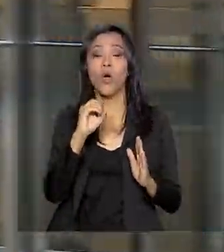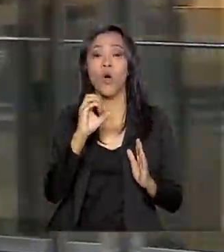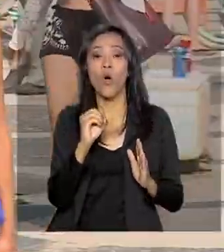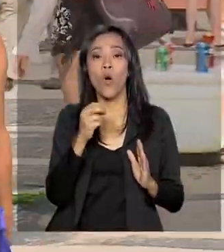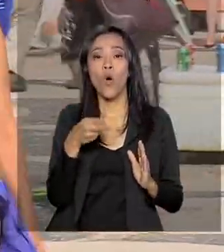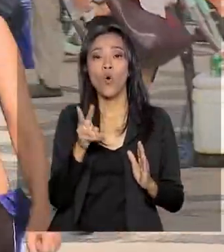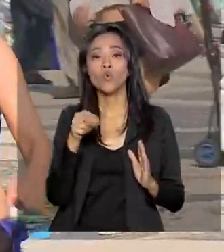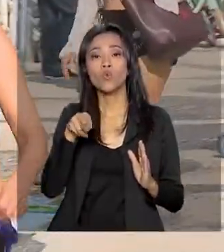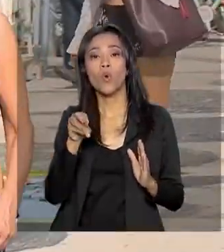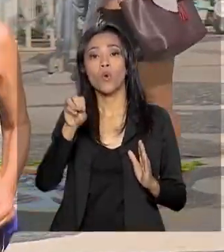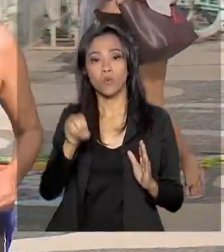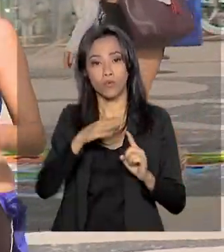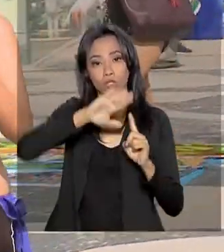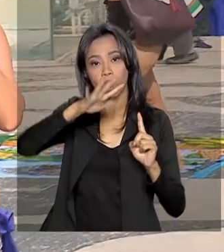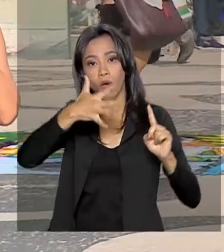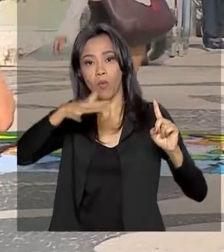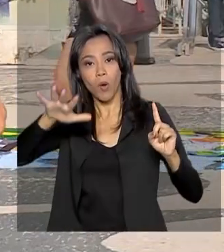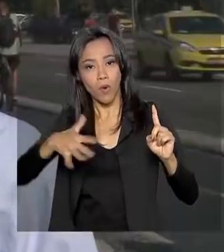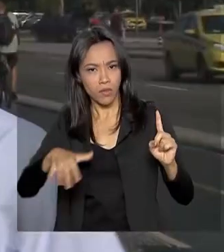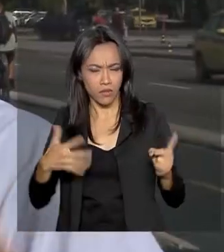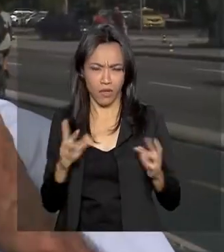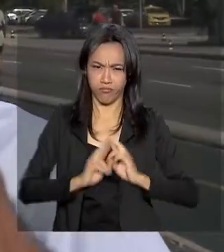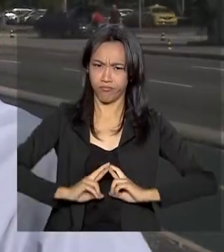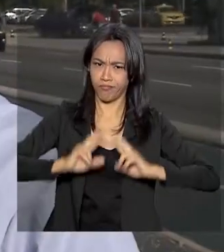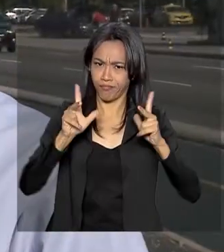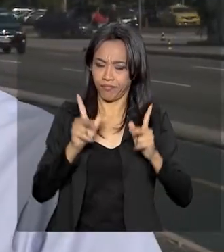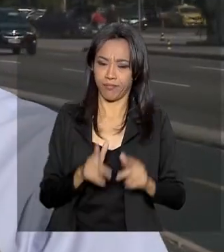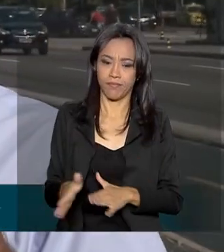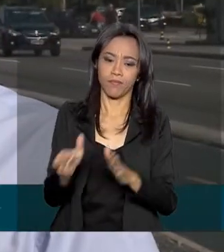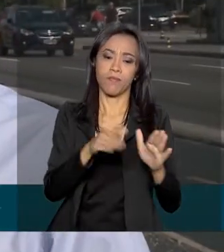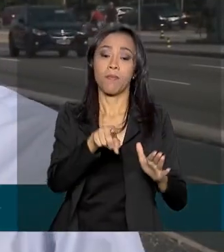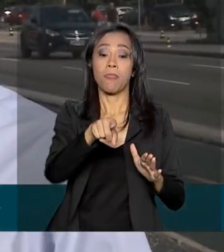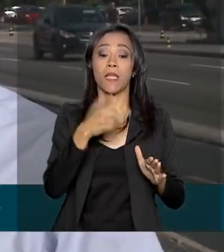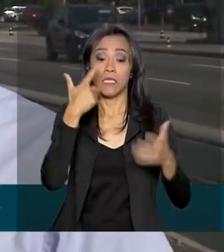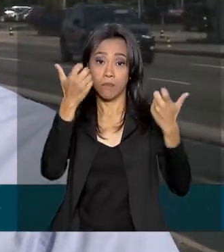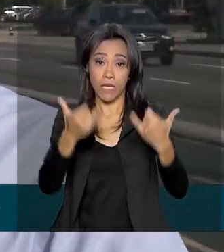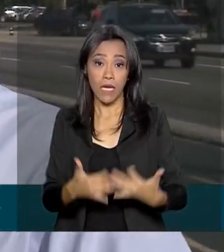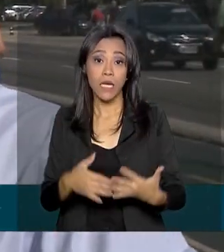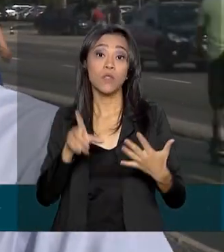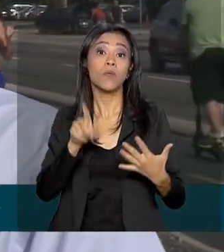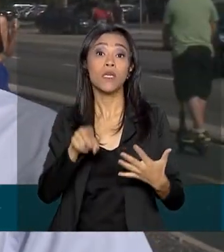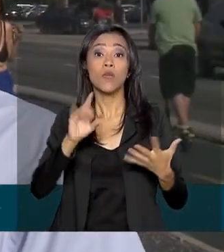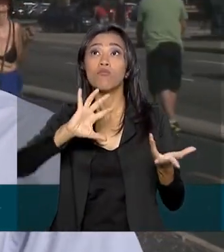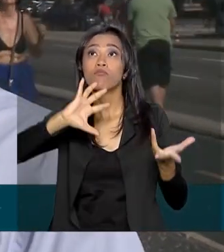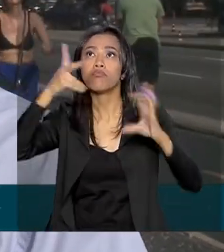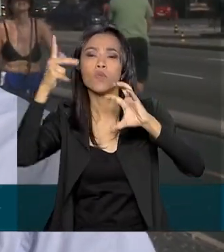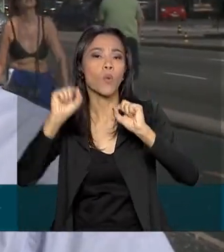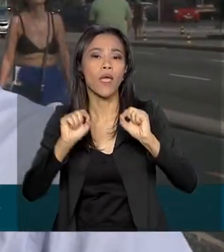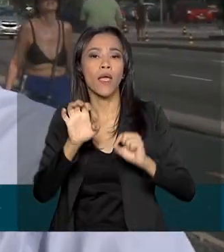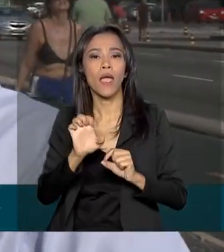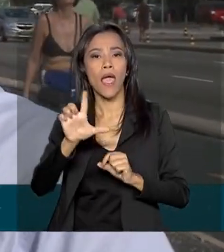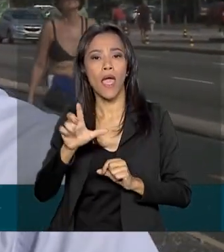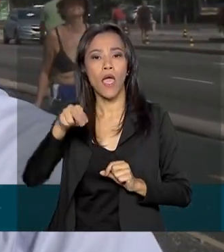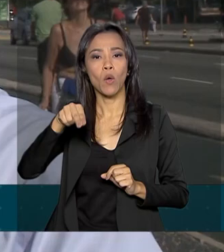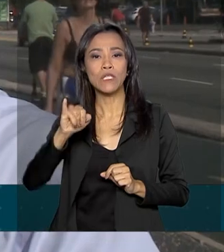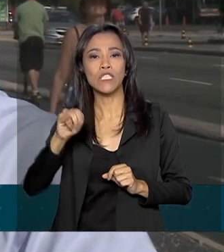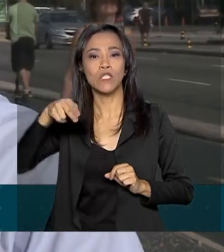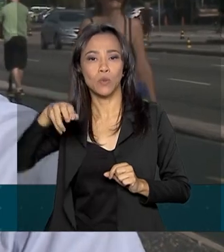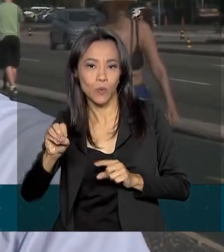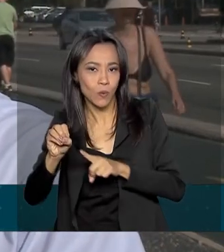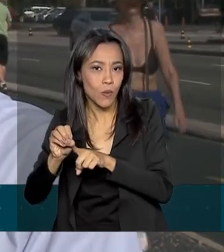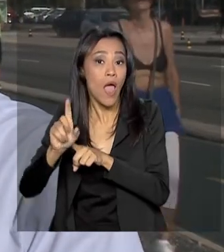de inverno, está maior do que o normal. O fenômeno do El Ninho está atuando, mas com fraca intensidade, o que ele